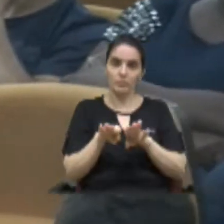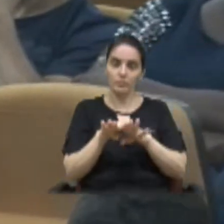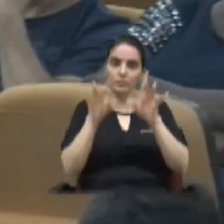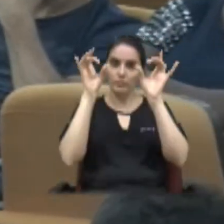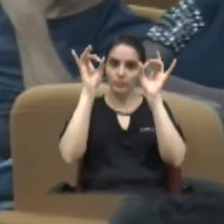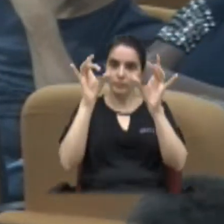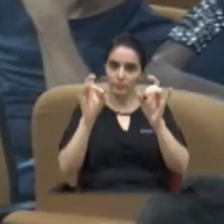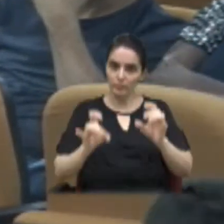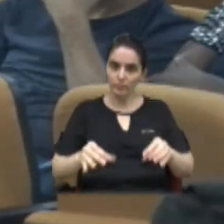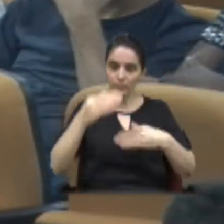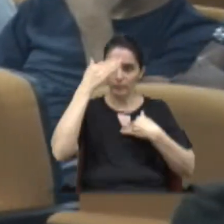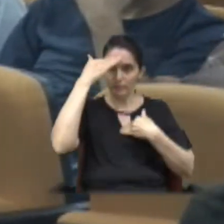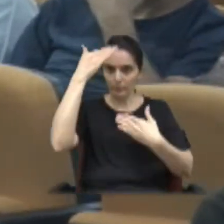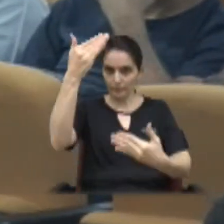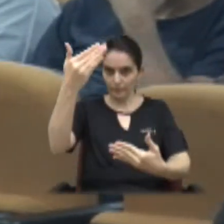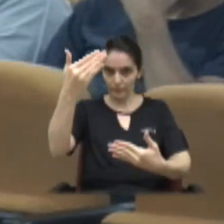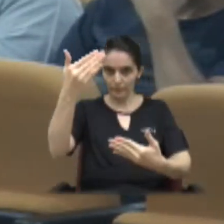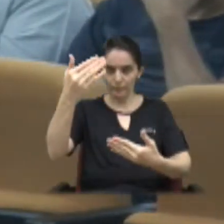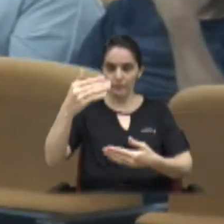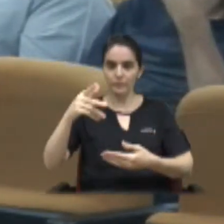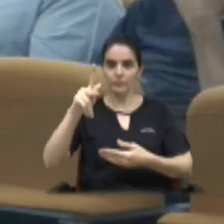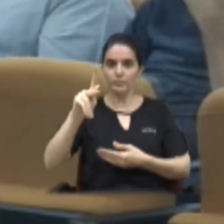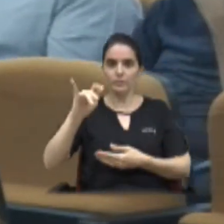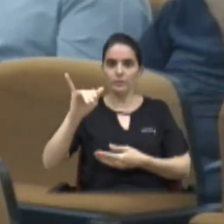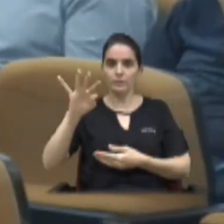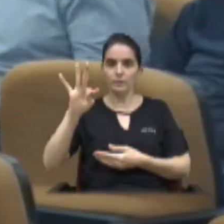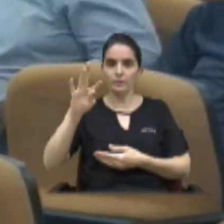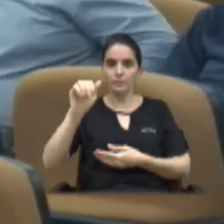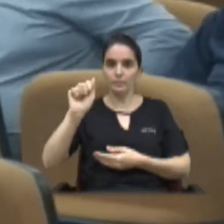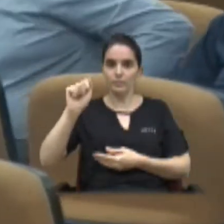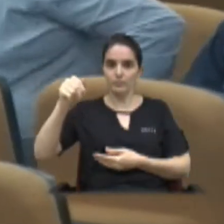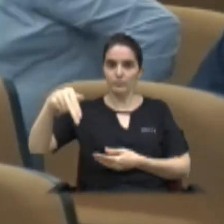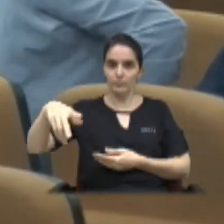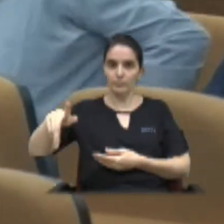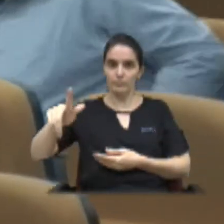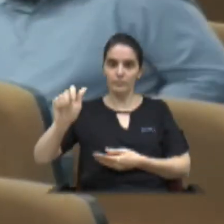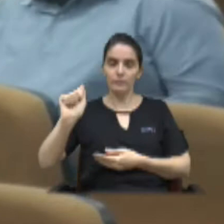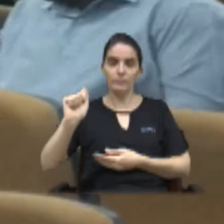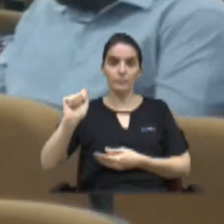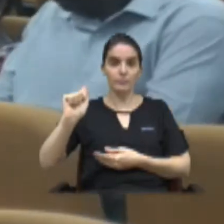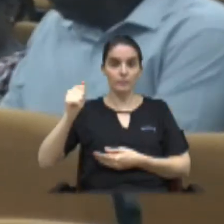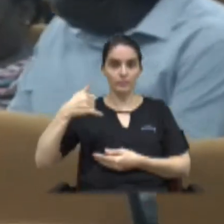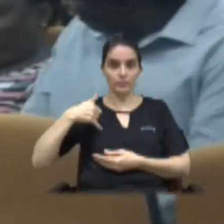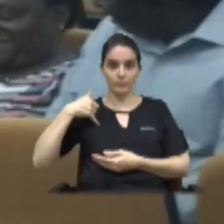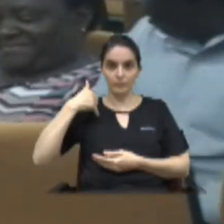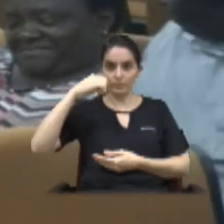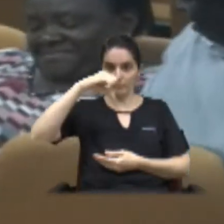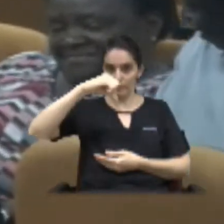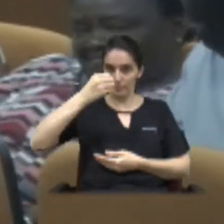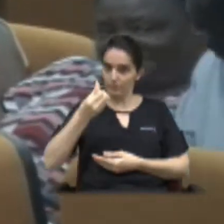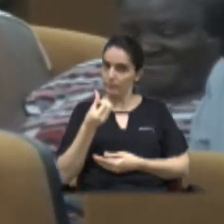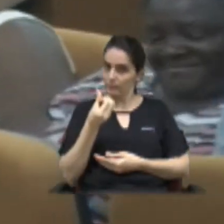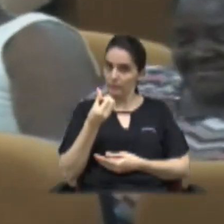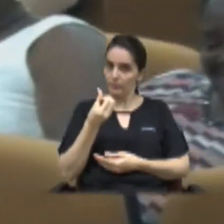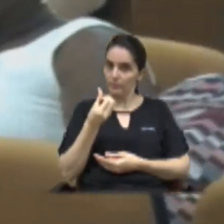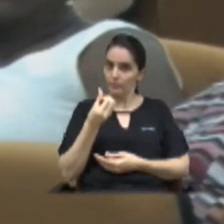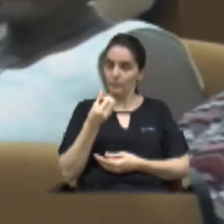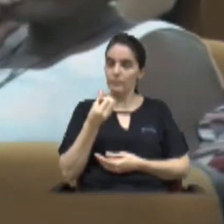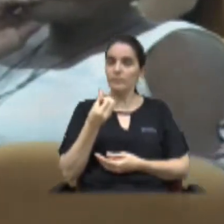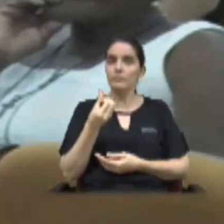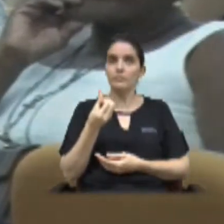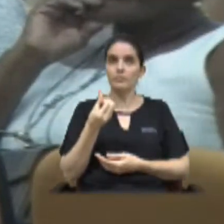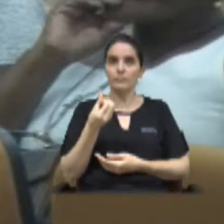agradecer a presença da dona Pitanga, uma senhora de 96 anos que dá um baile